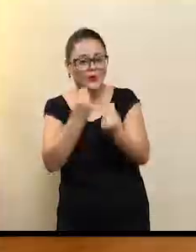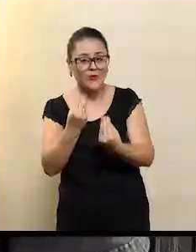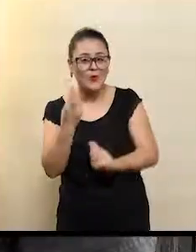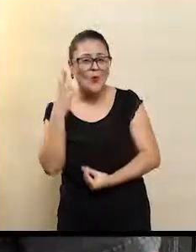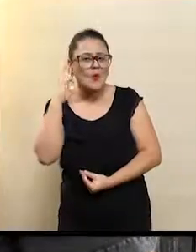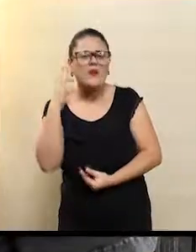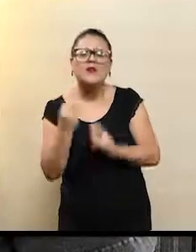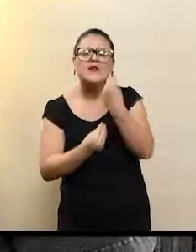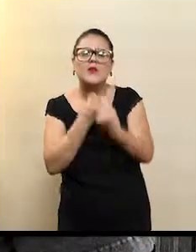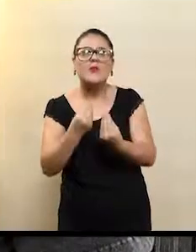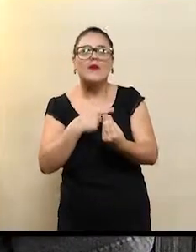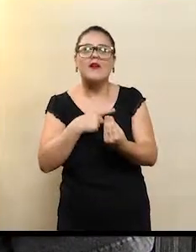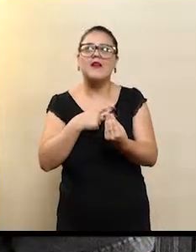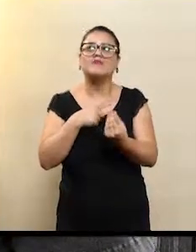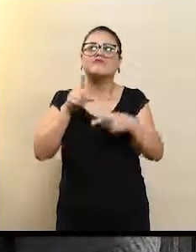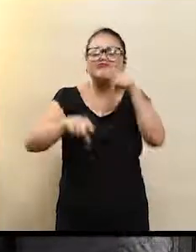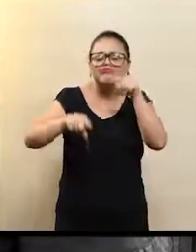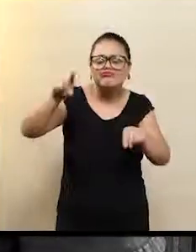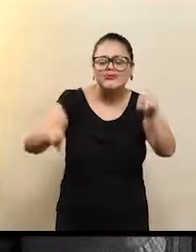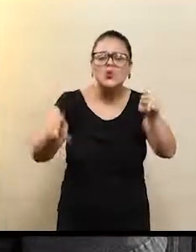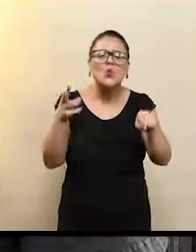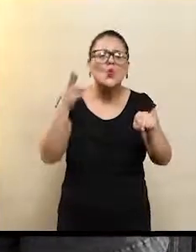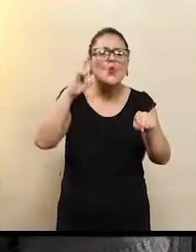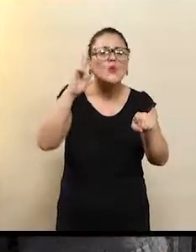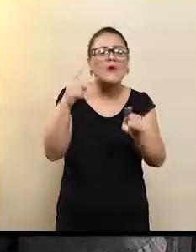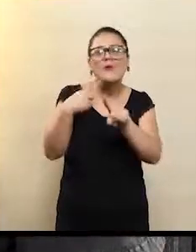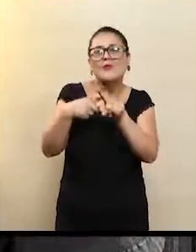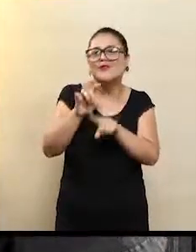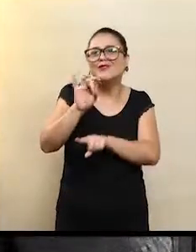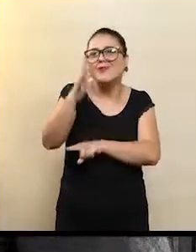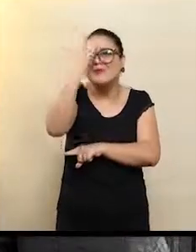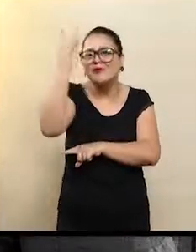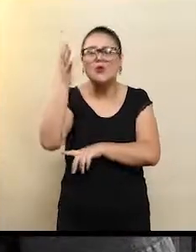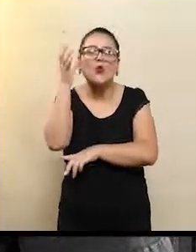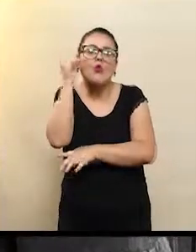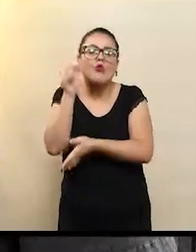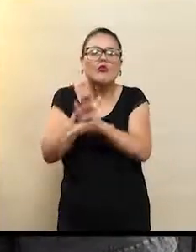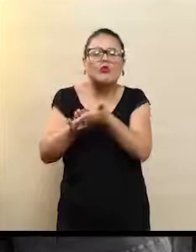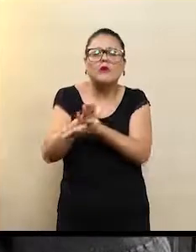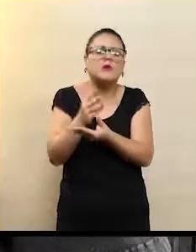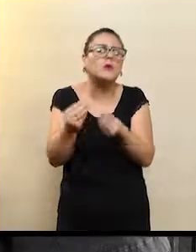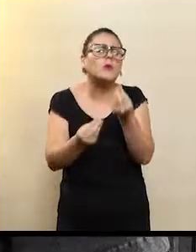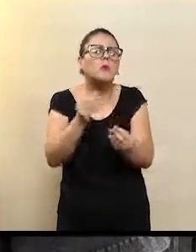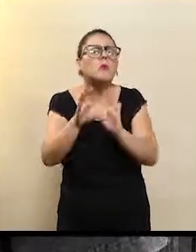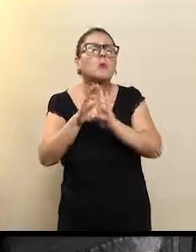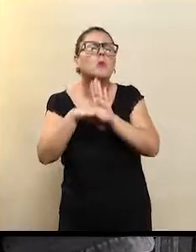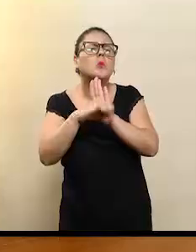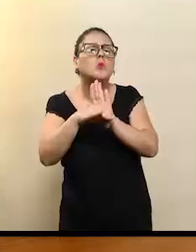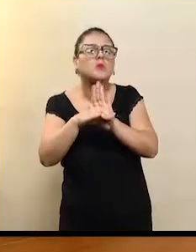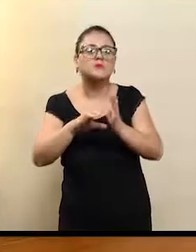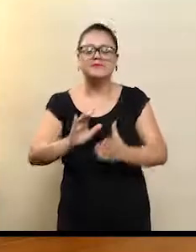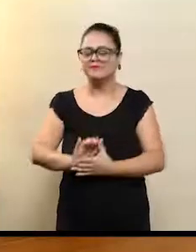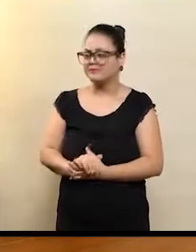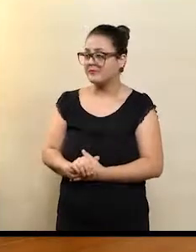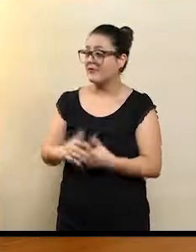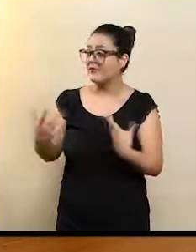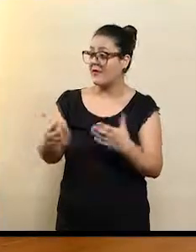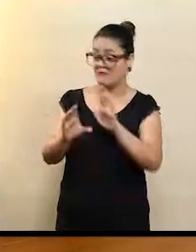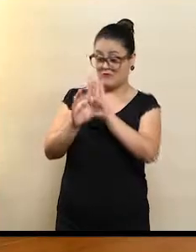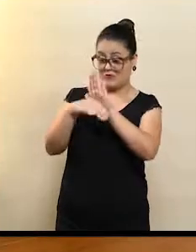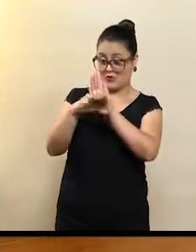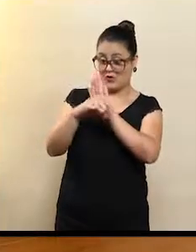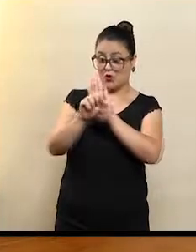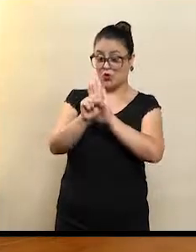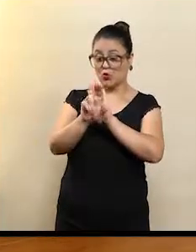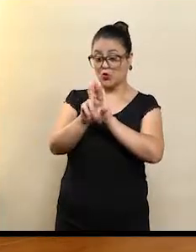é como classificar um surdo, professor? Porque não é só quem não escuta nada, né? Que pode ser denominado. O termo surdez